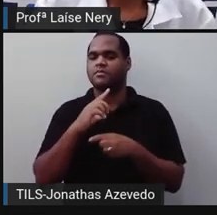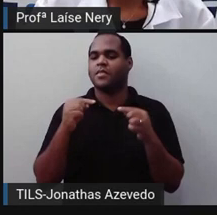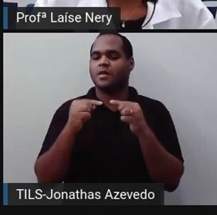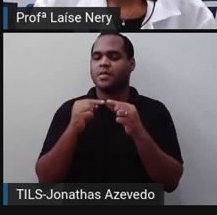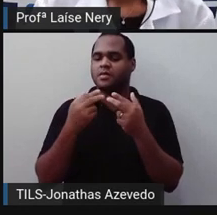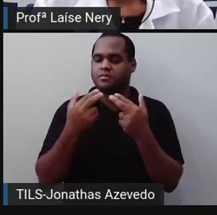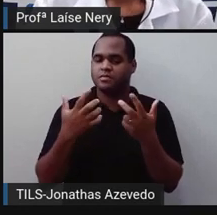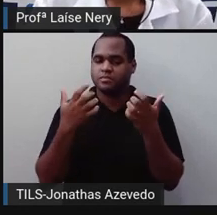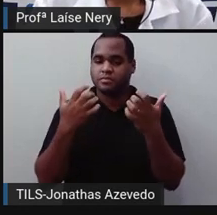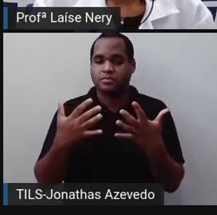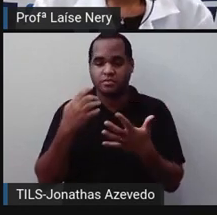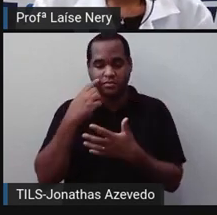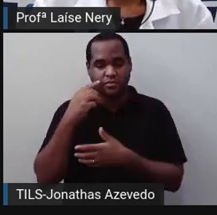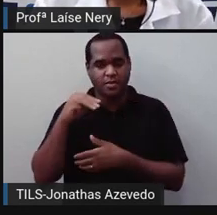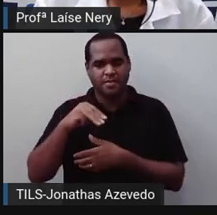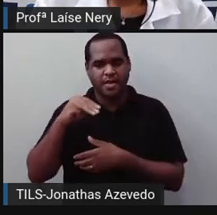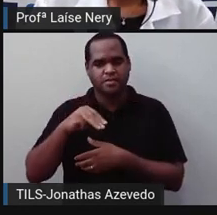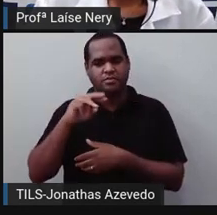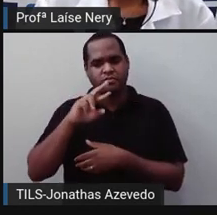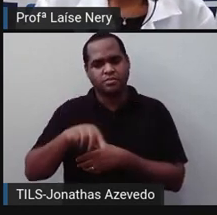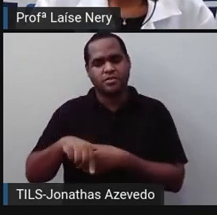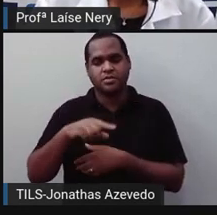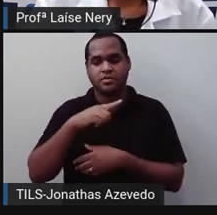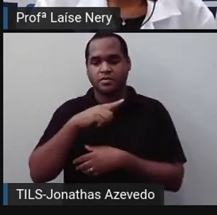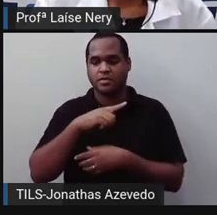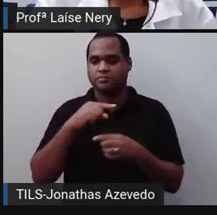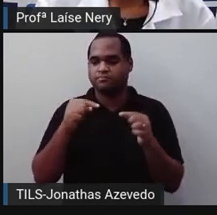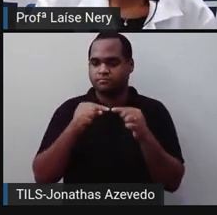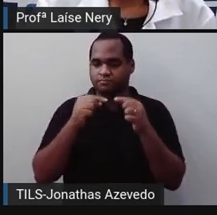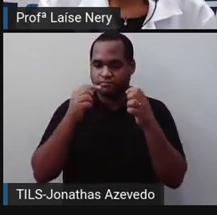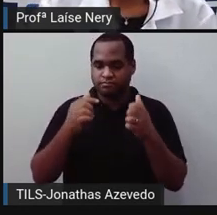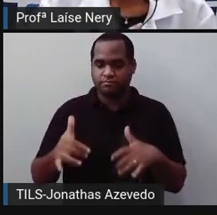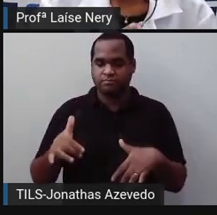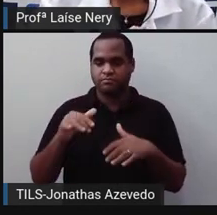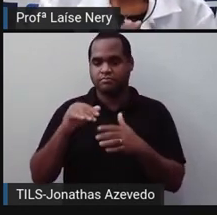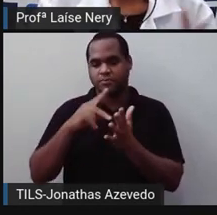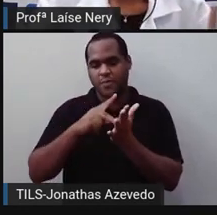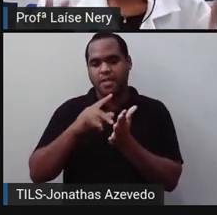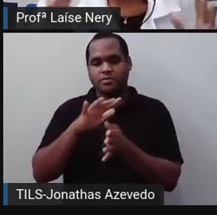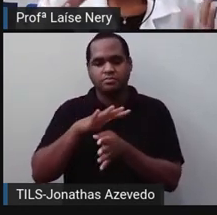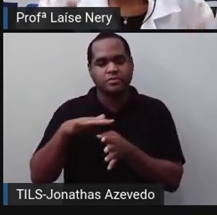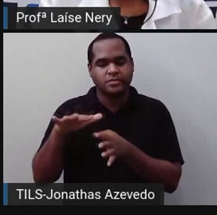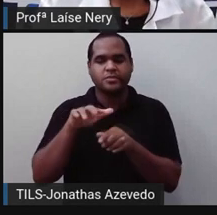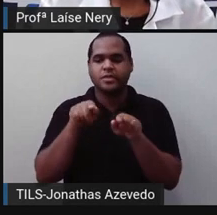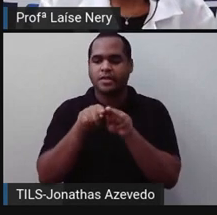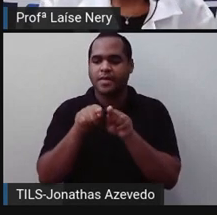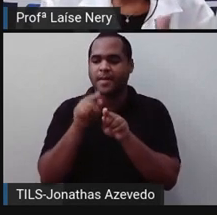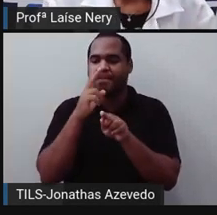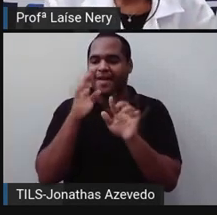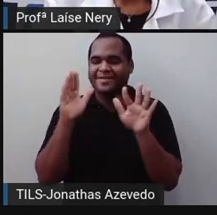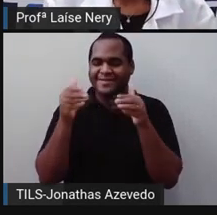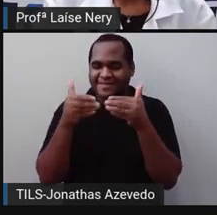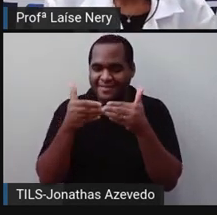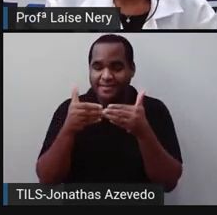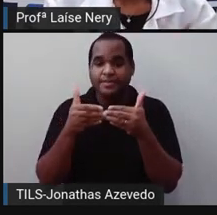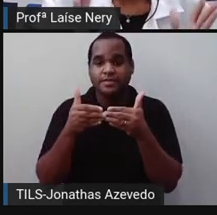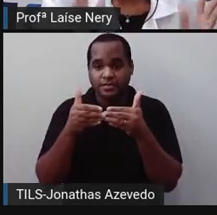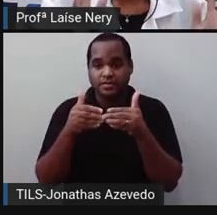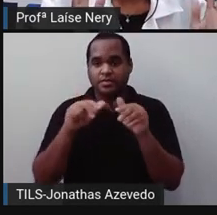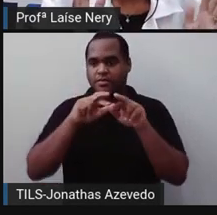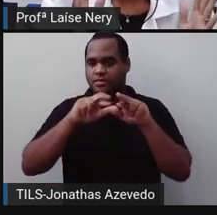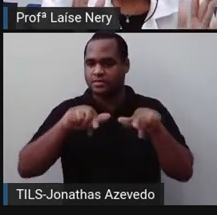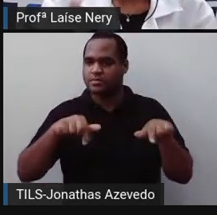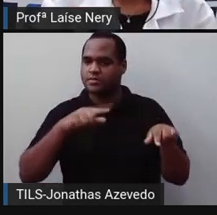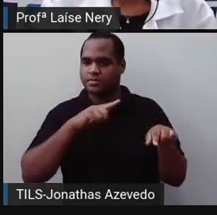linhas retas. São esses sólidos geométricos que são totalmente fechados e formados